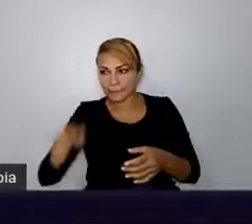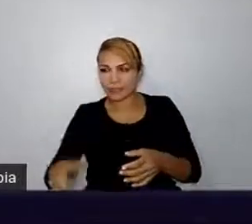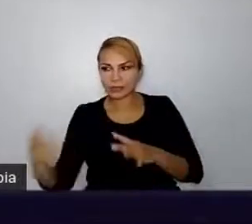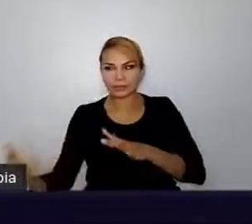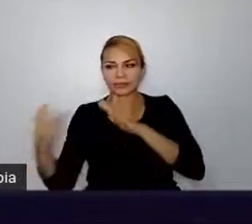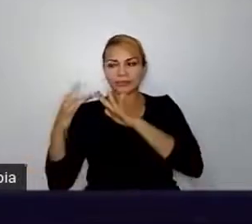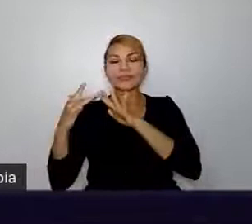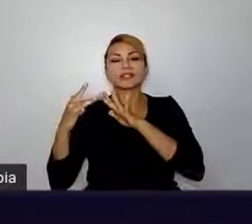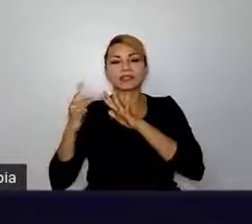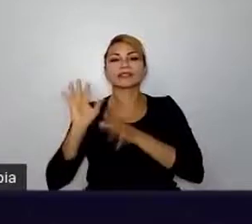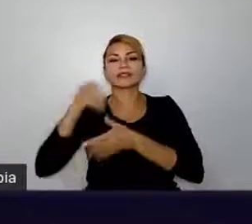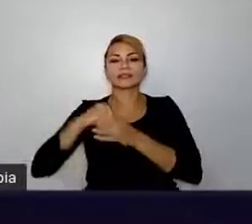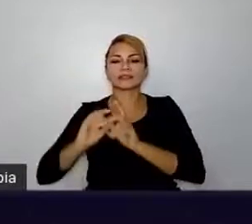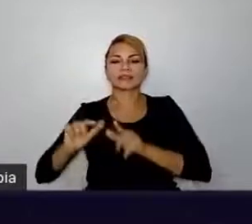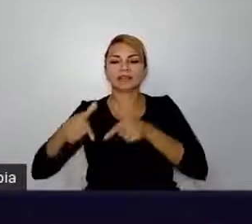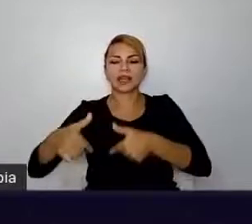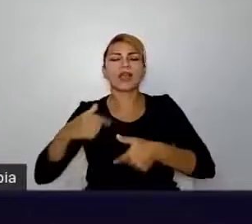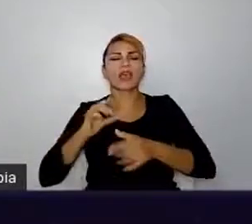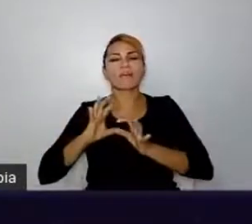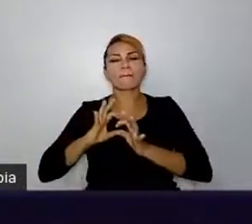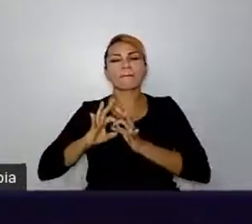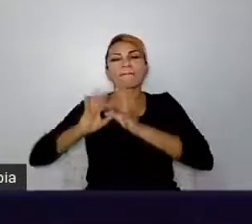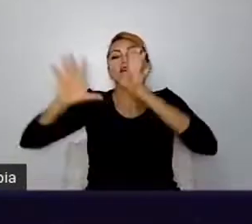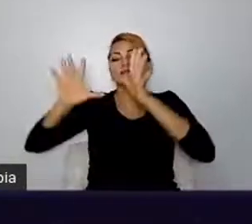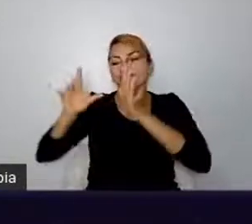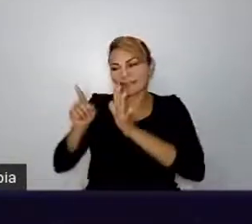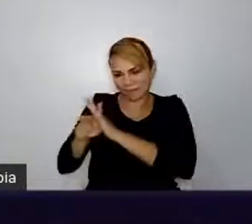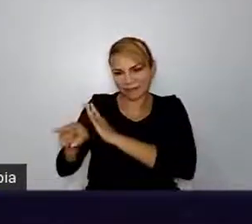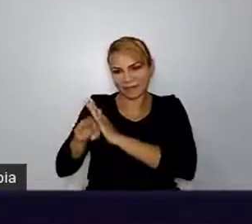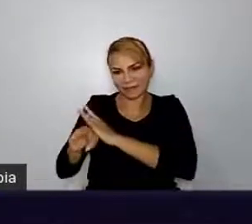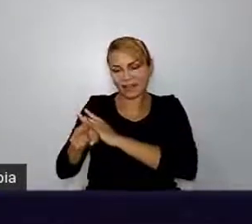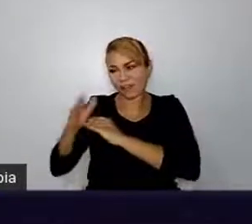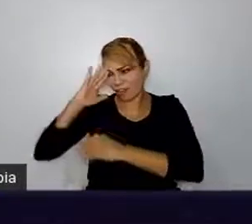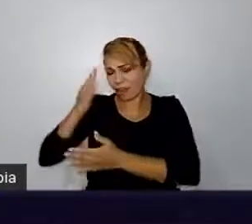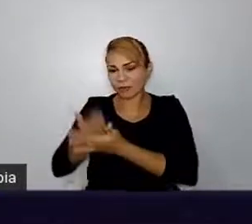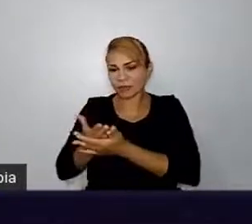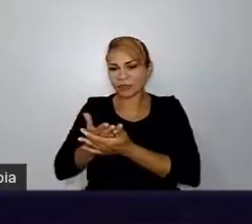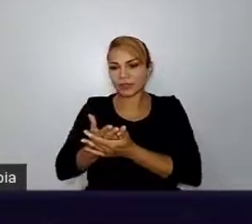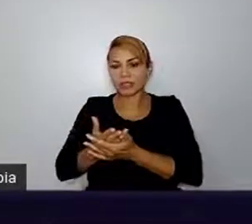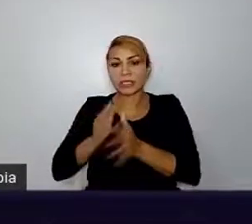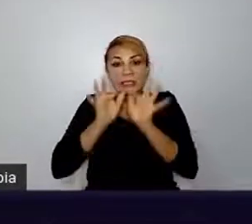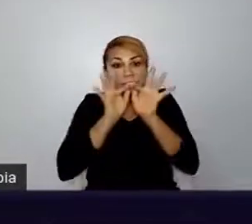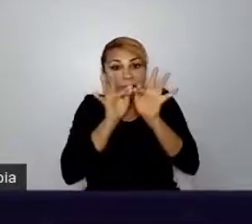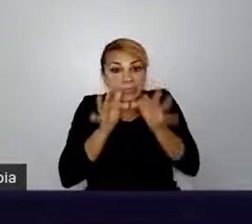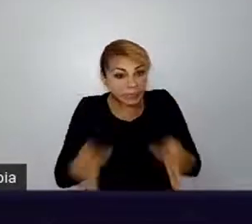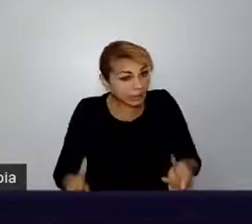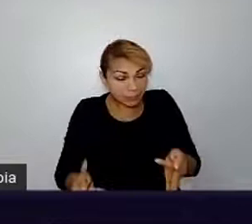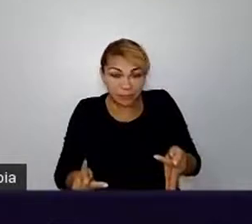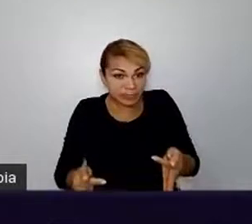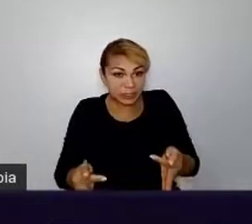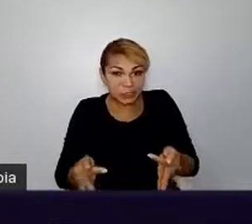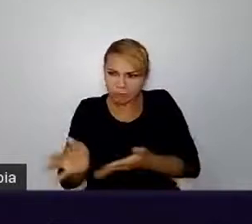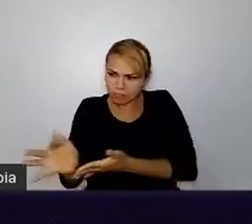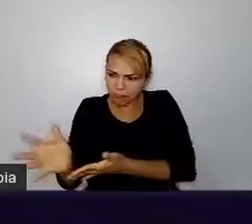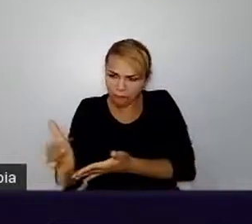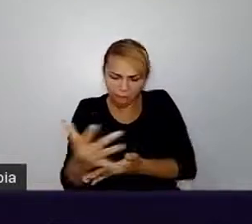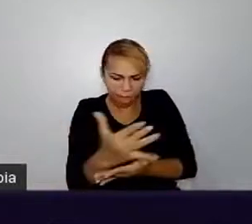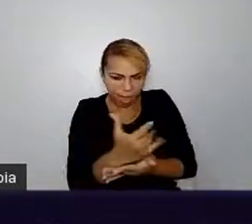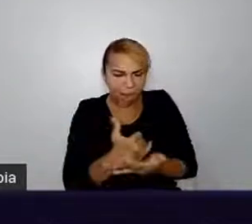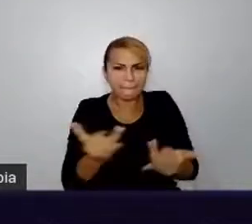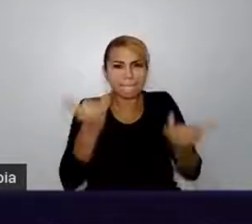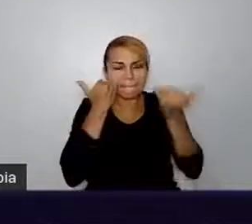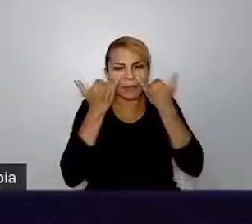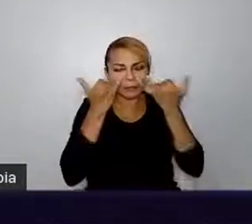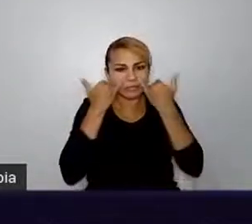trabalho, que eu fique à vontade para perguntar, eu simplesmente reúno todas as informações que eu tenho e aí eu pergunto para a pessoa que provavelmente